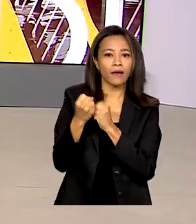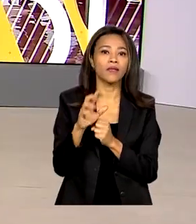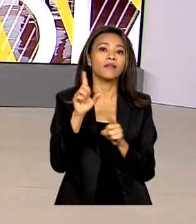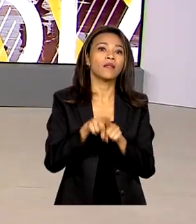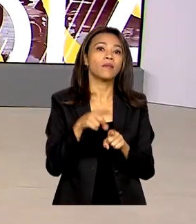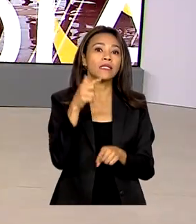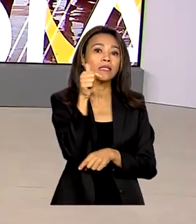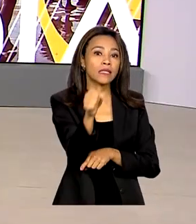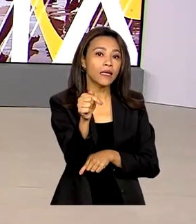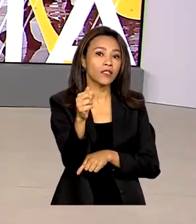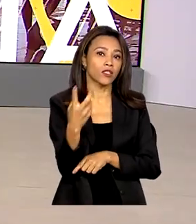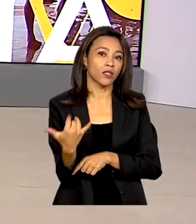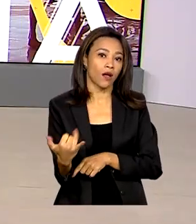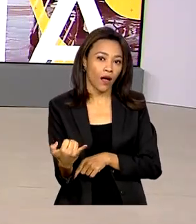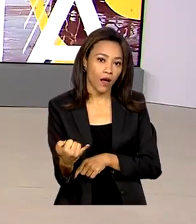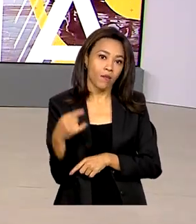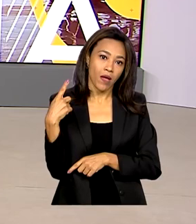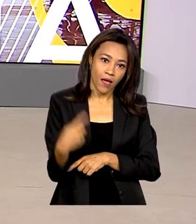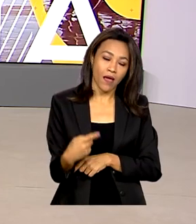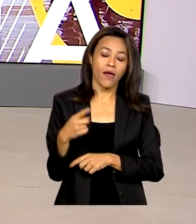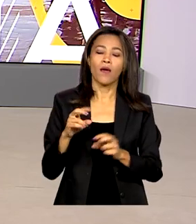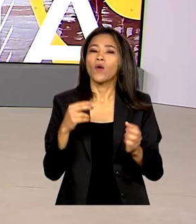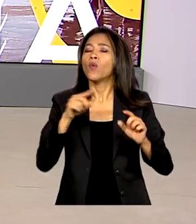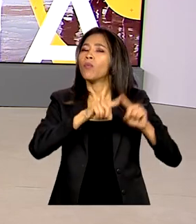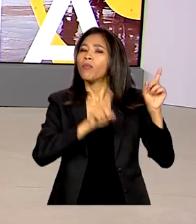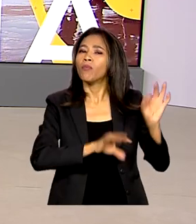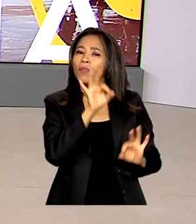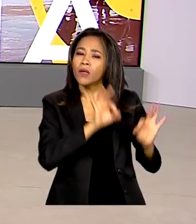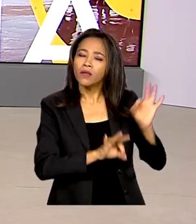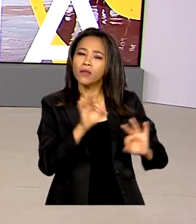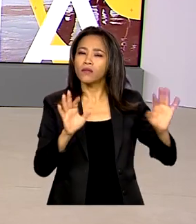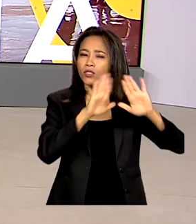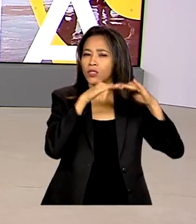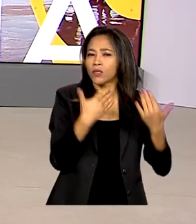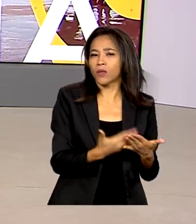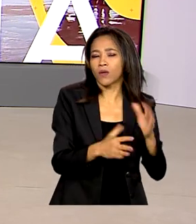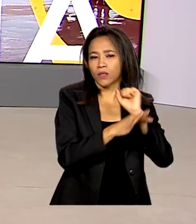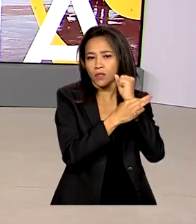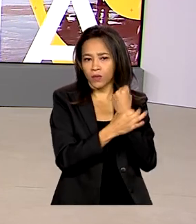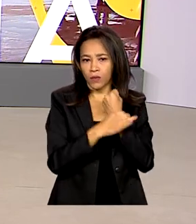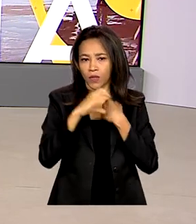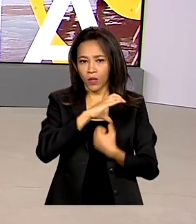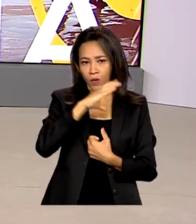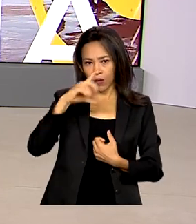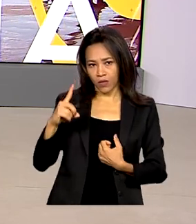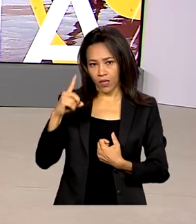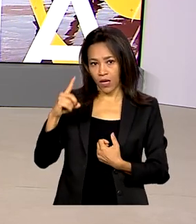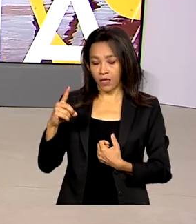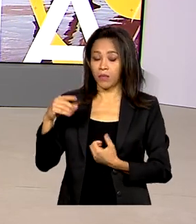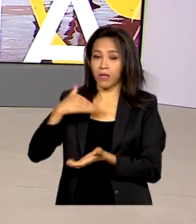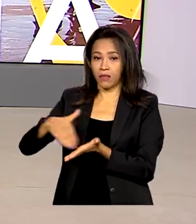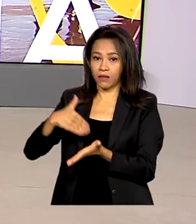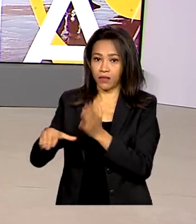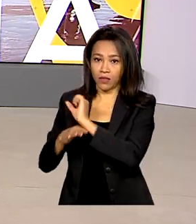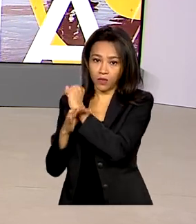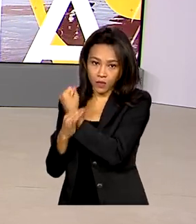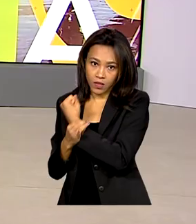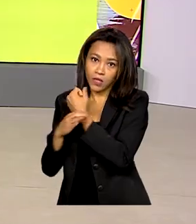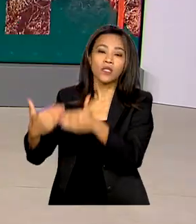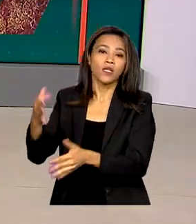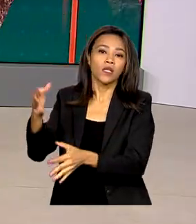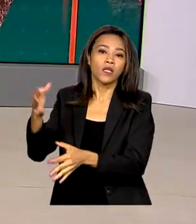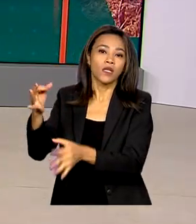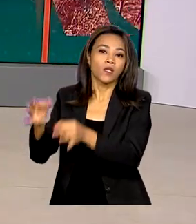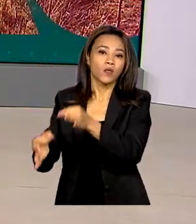ação faz parte da Operação Escola Segura, coordenada pela Secretaria Nacional de Segurança Pública. O Ministério da Justiça, em